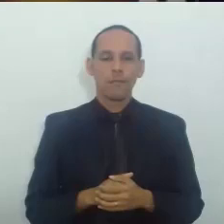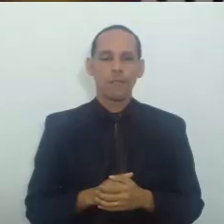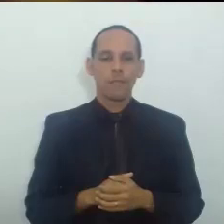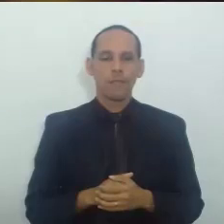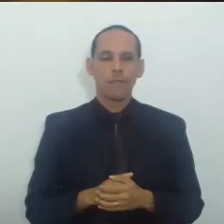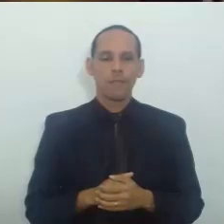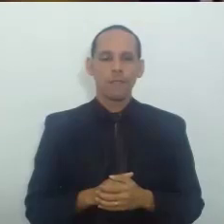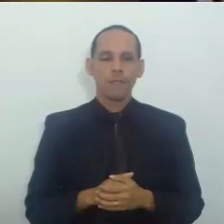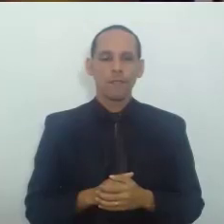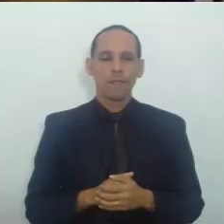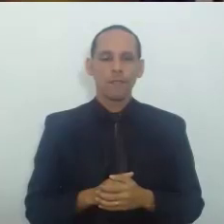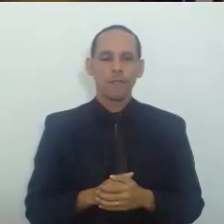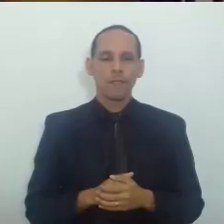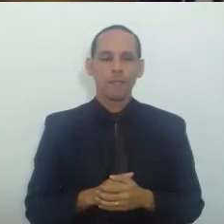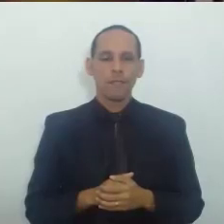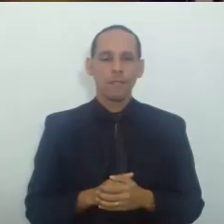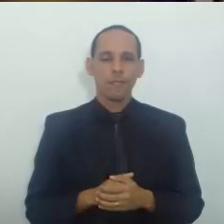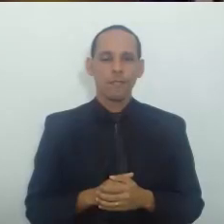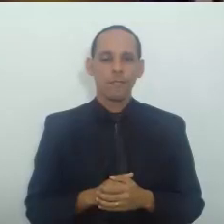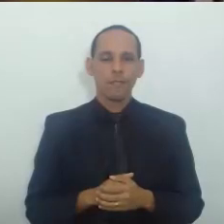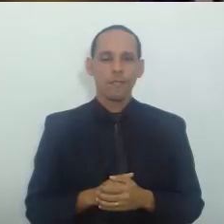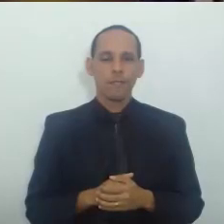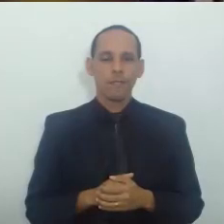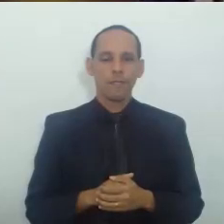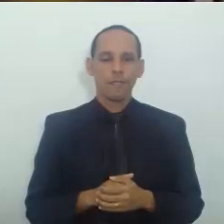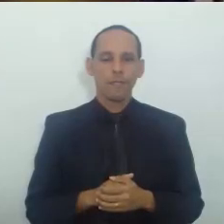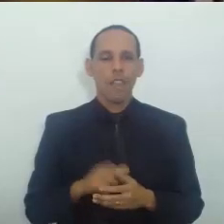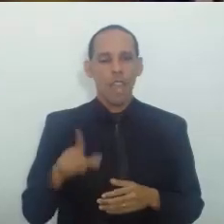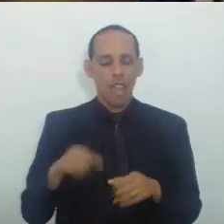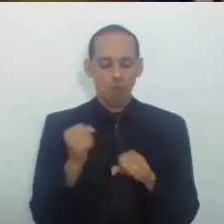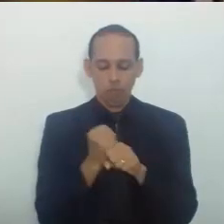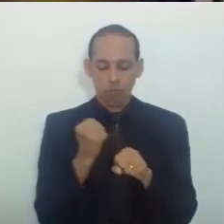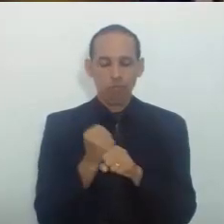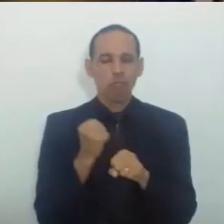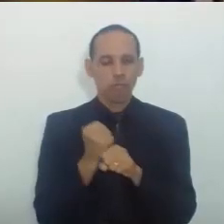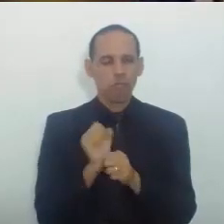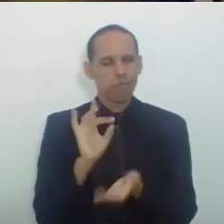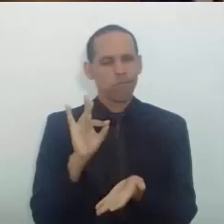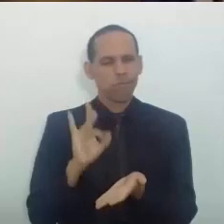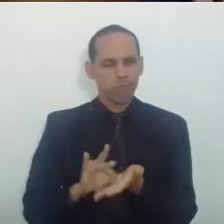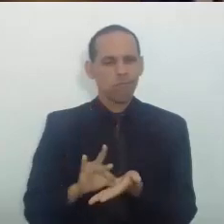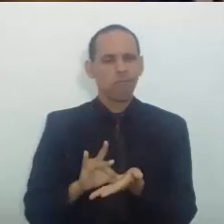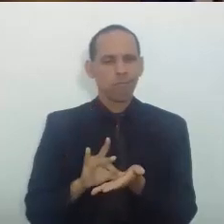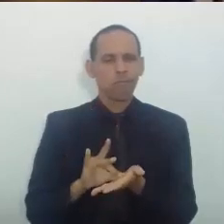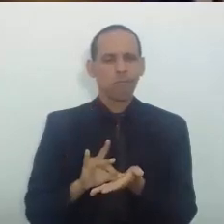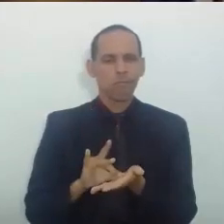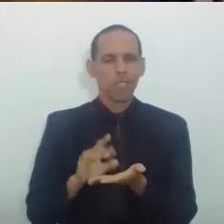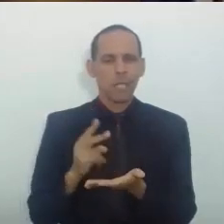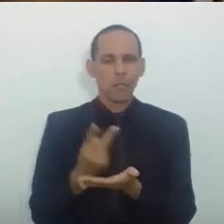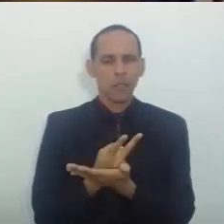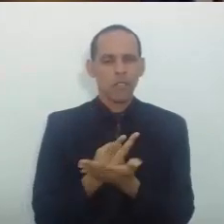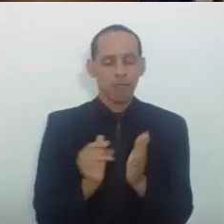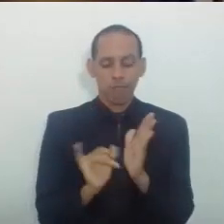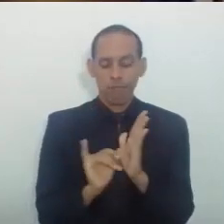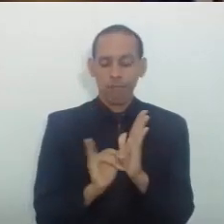Essa Essa construção Fática Casuística Do que irá acontecer No certame